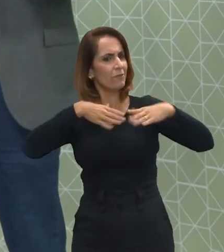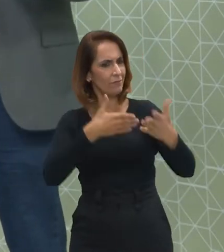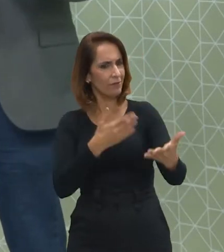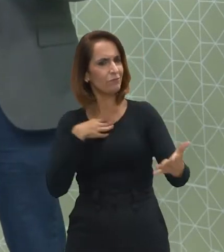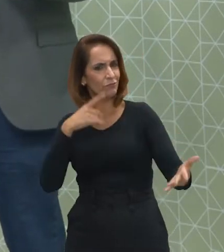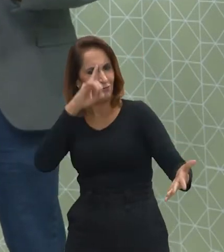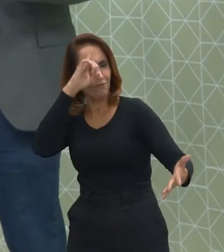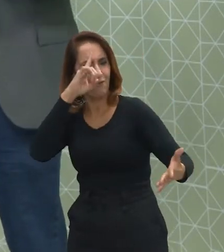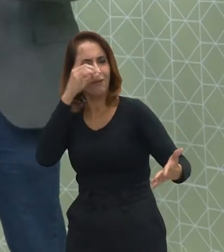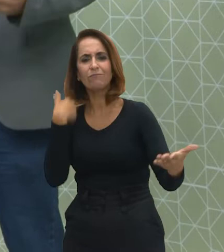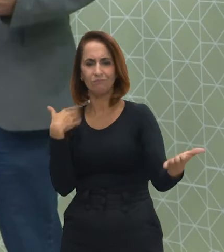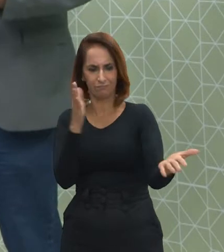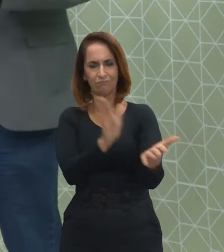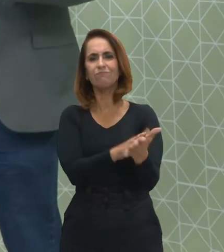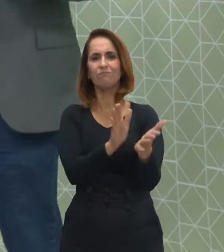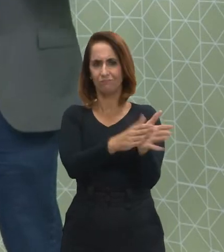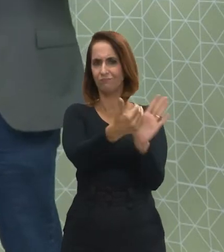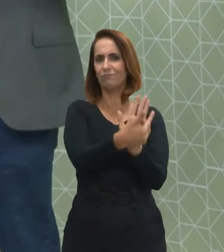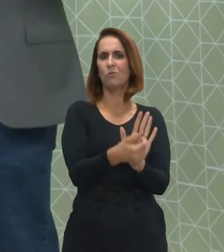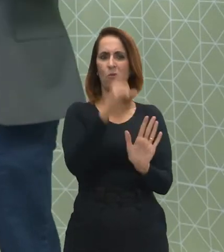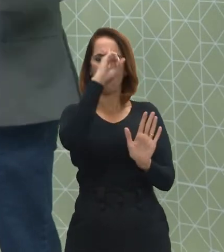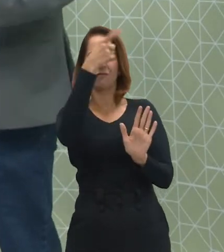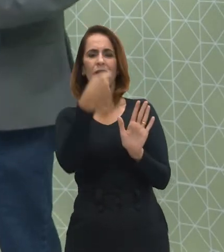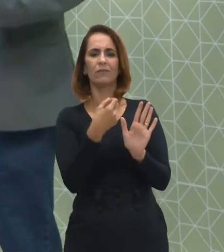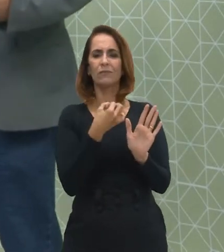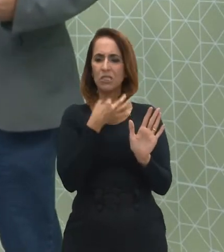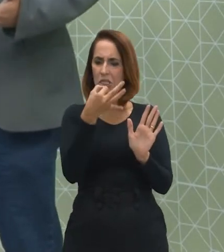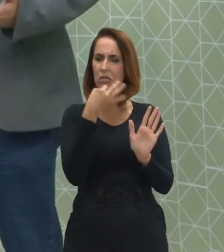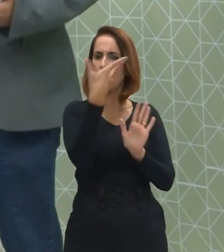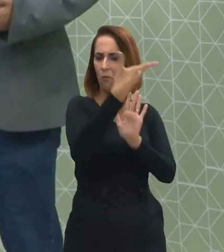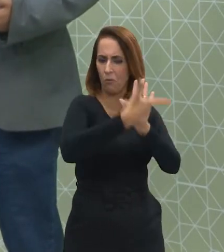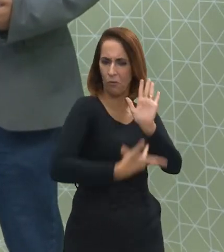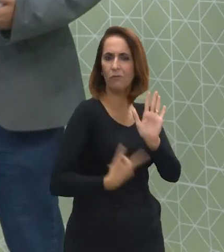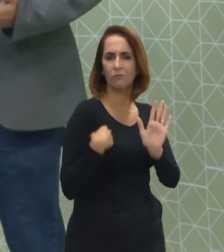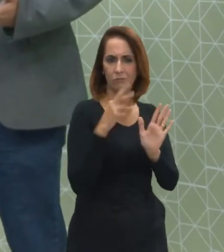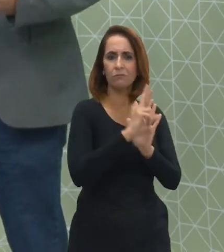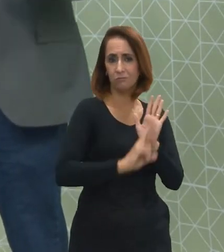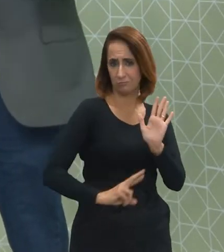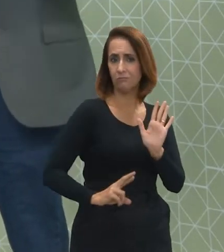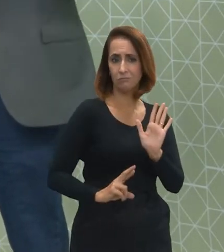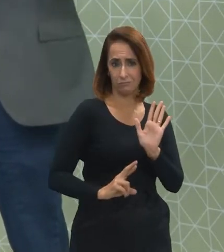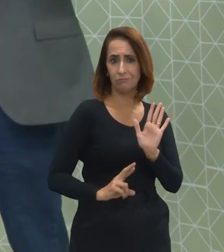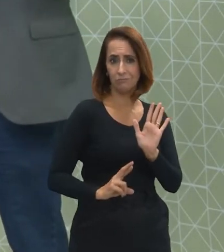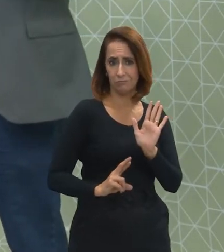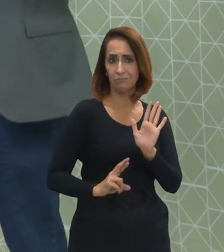ideias ou para propor ideias, para citar exemplos em sua redação